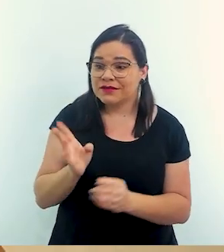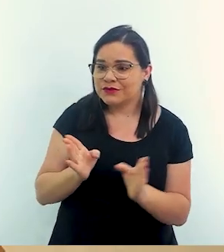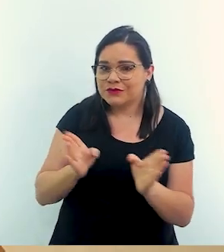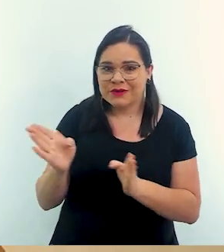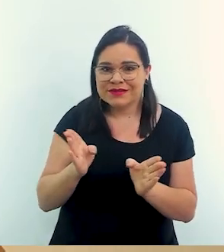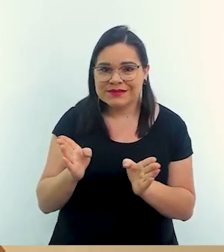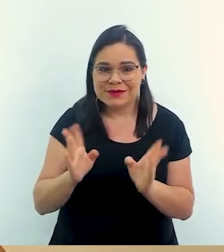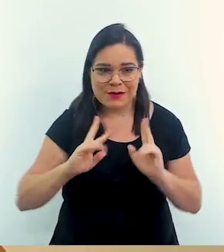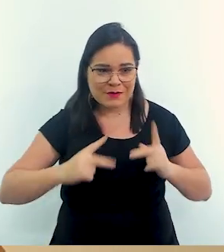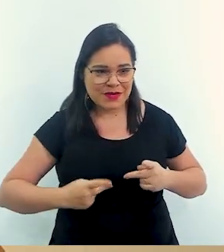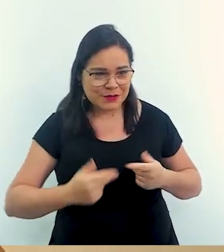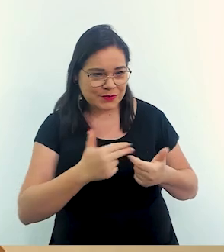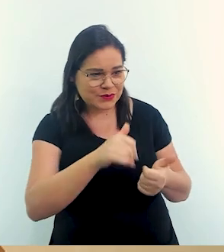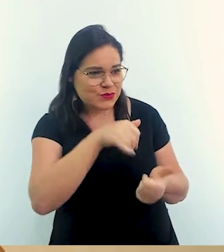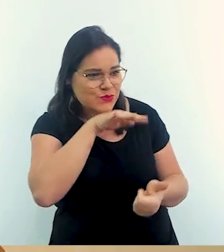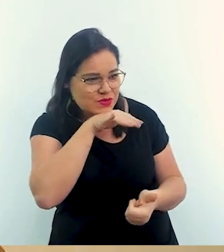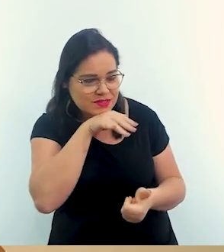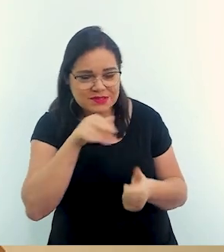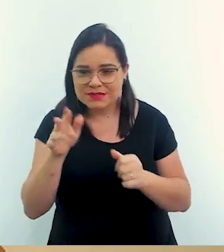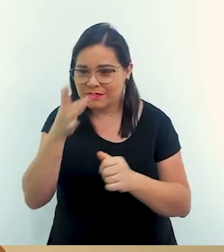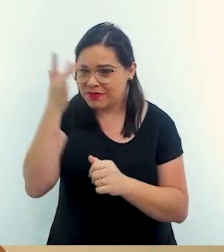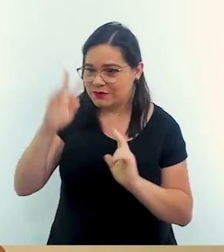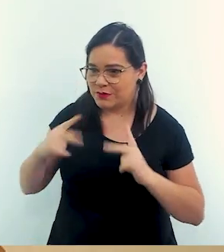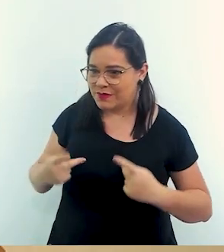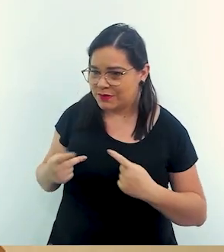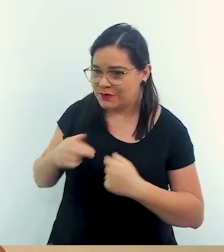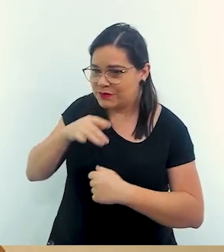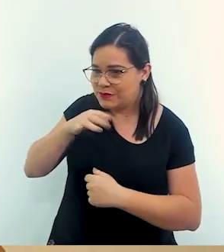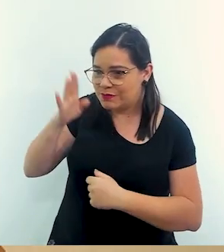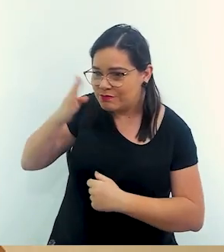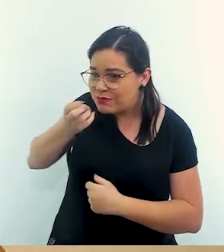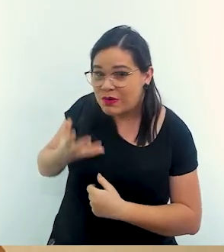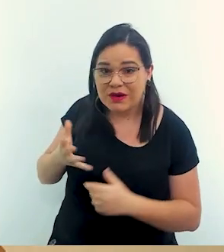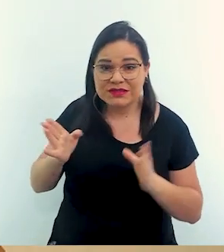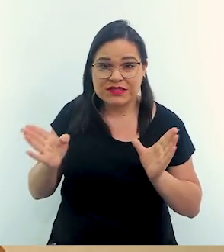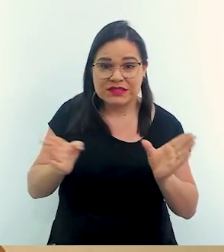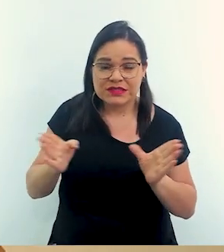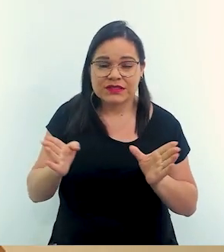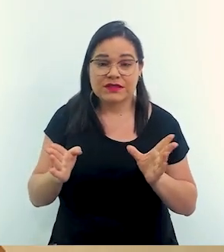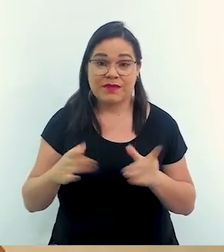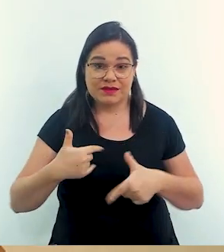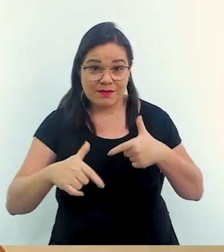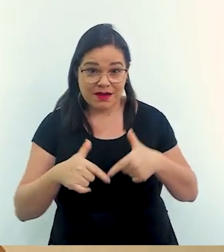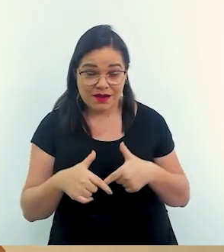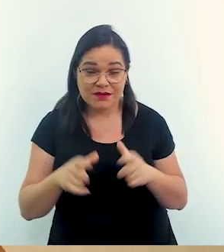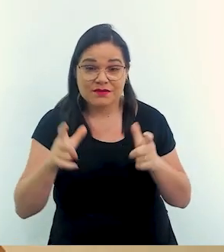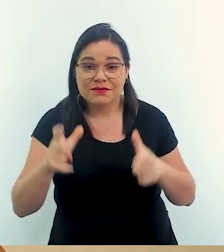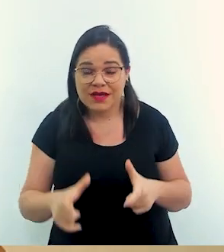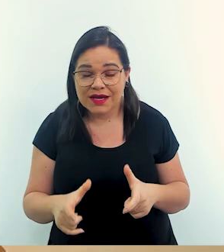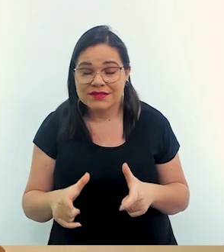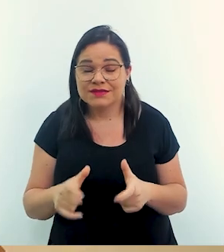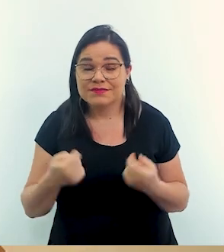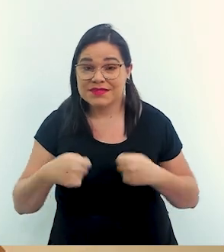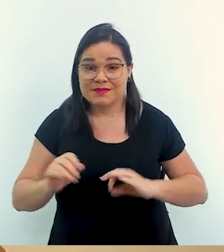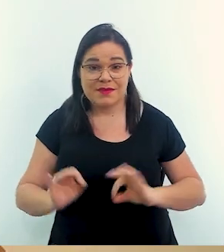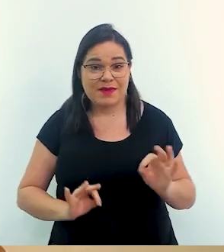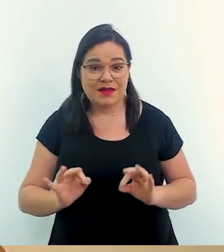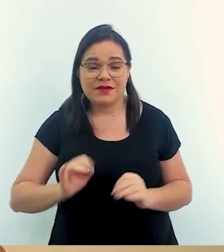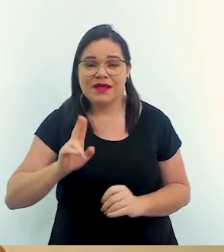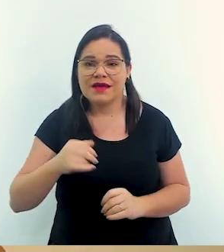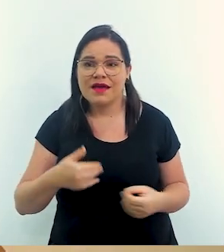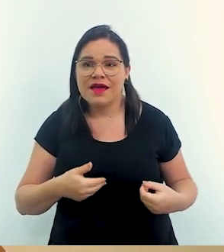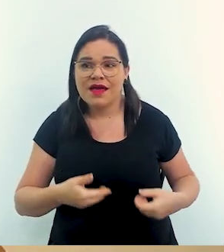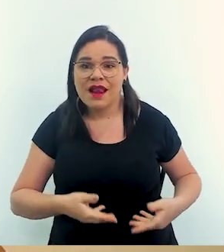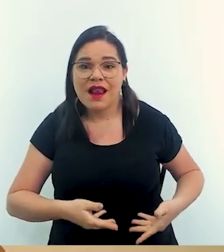dualidade e essa dualidade ela é difícil. Então as pessoas têm que entender que para trabalhar com desastre você precisa estar preparado. Ninguém leva